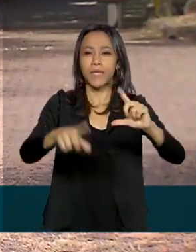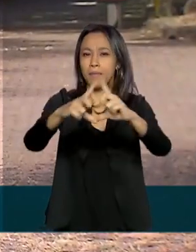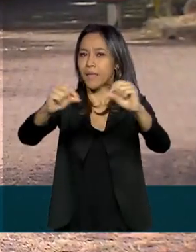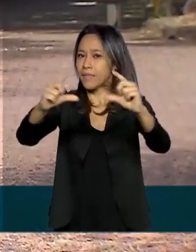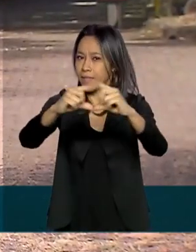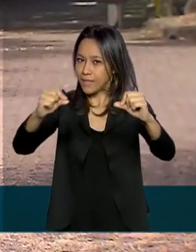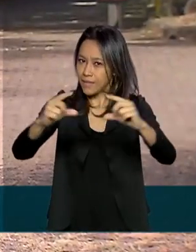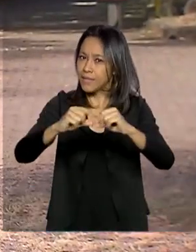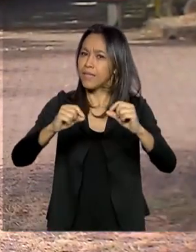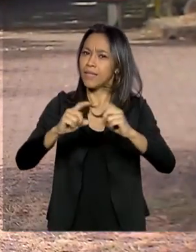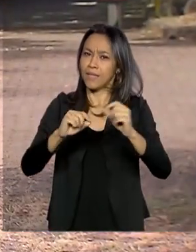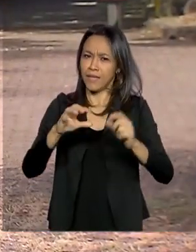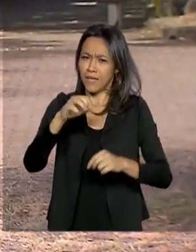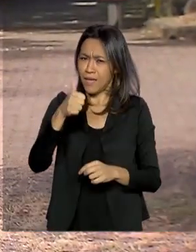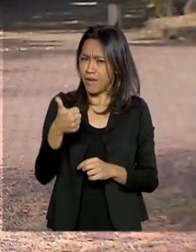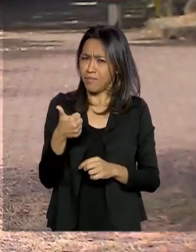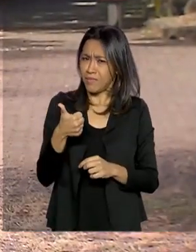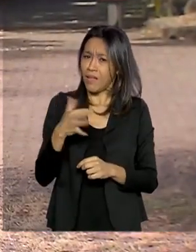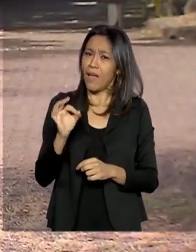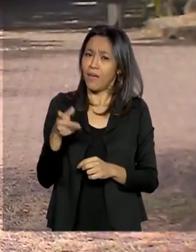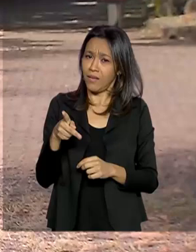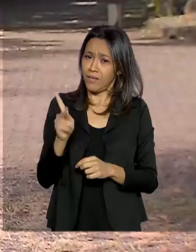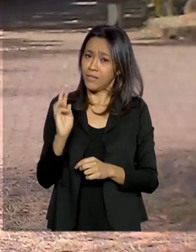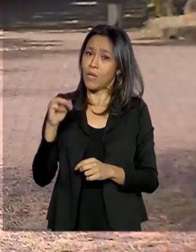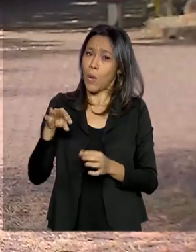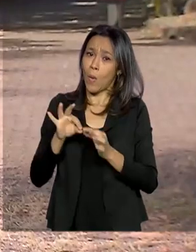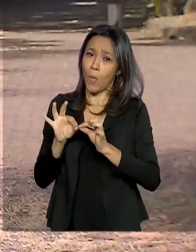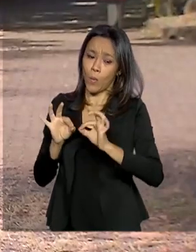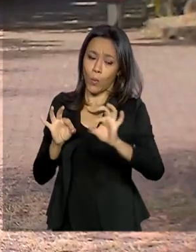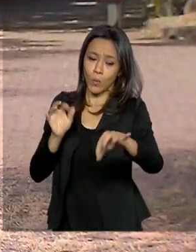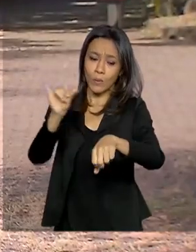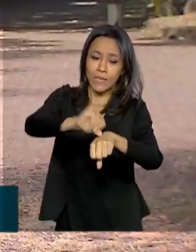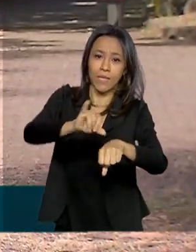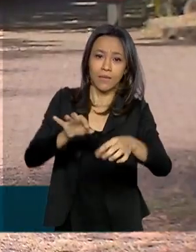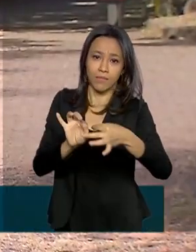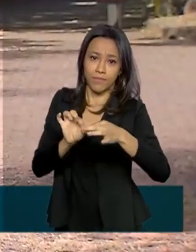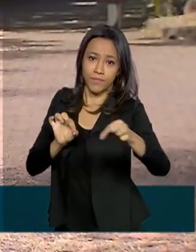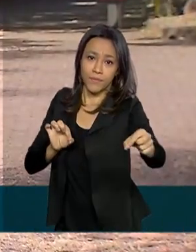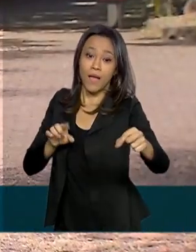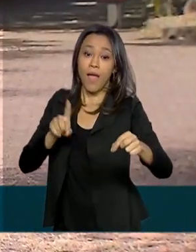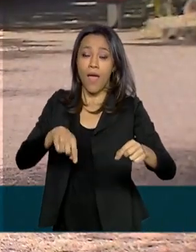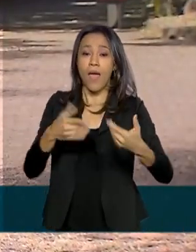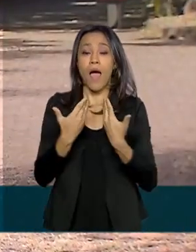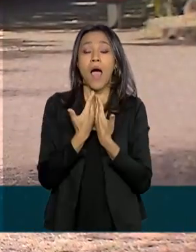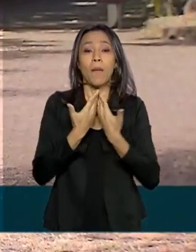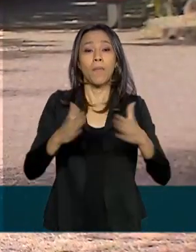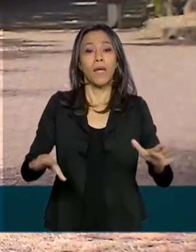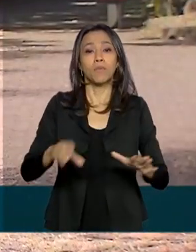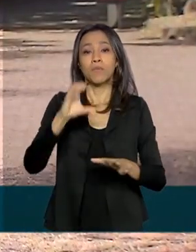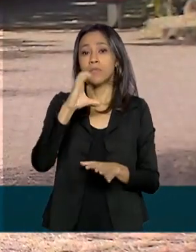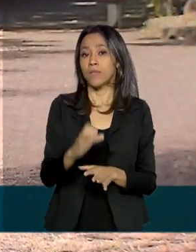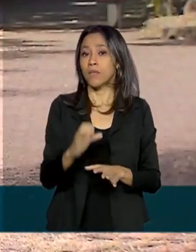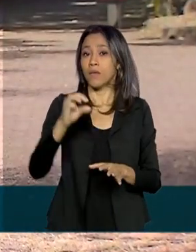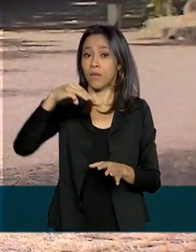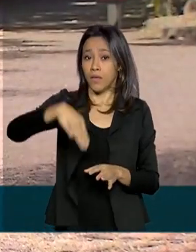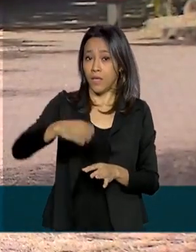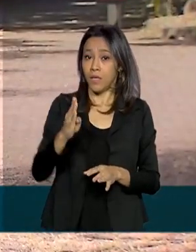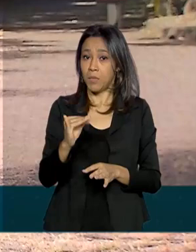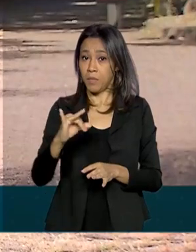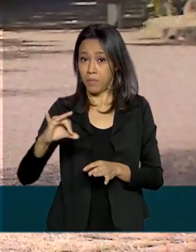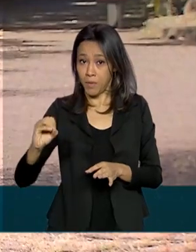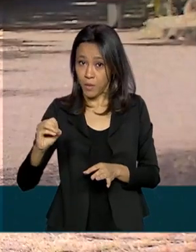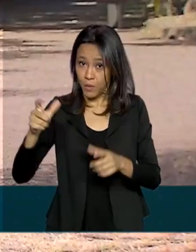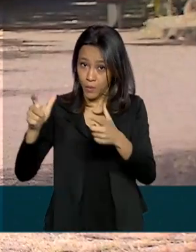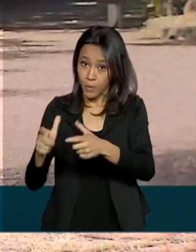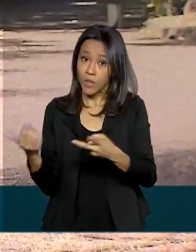de 10 quilômetros do centro da cidade. E é um dos parques que foi reaberto pelo ICMBio. Os outros parques são o Parque Nacional do